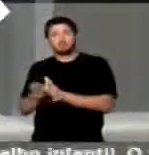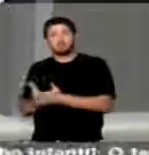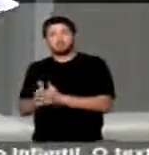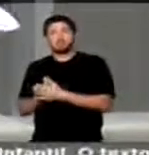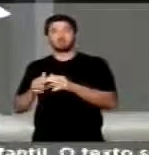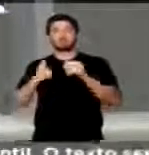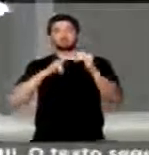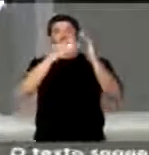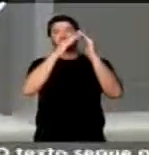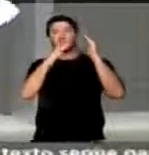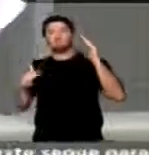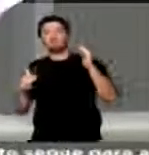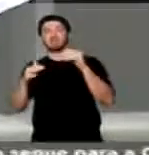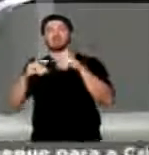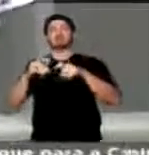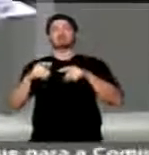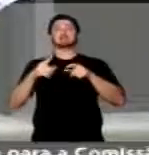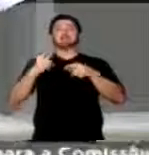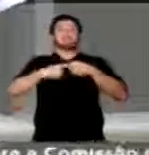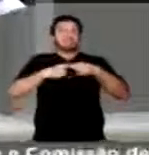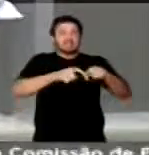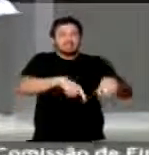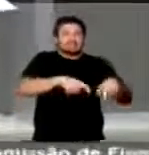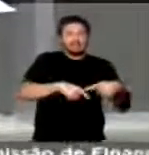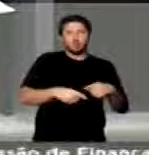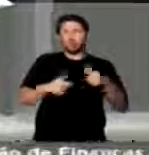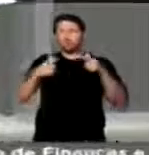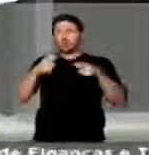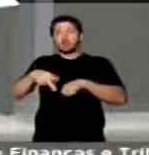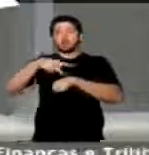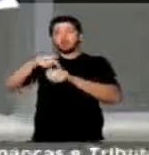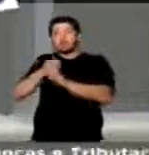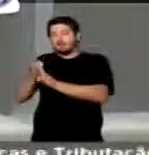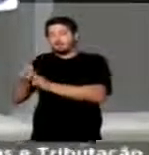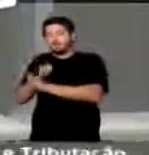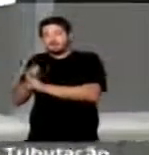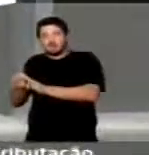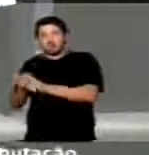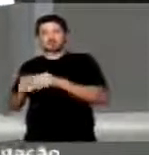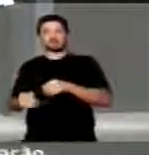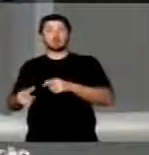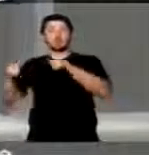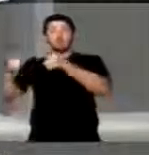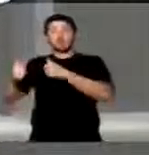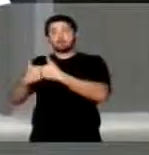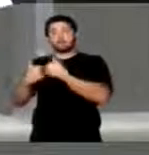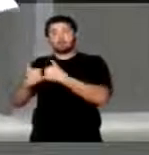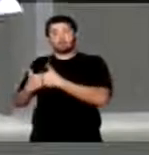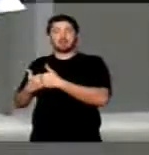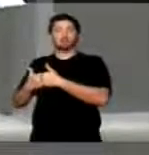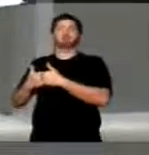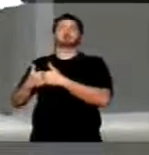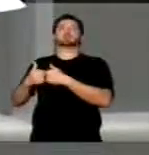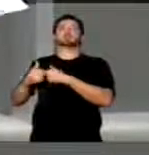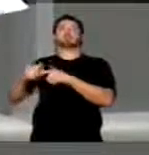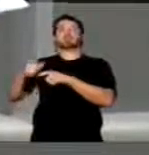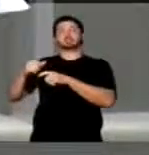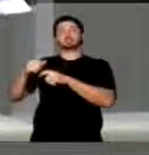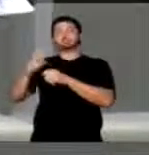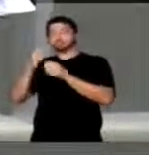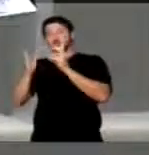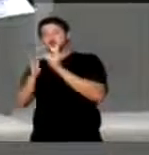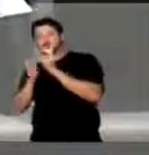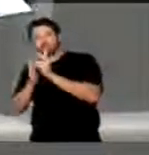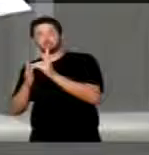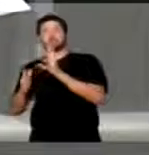periferias da cidade, cidades do interior, regiões de fronteiras, departamento de saúde indígena, área quilombolas e outros. Ministro